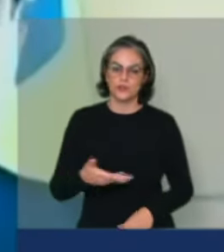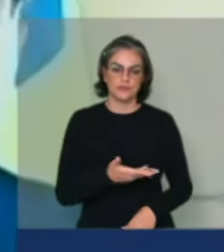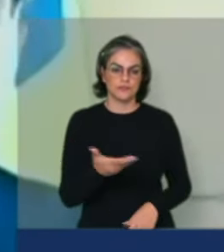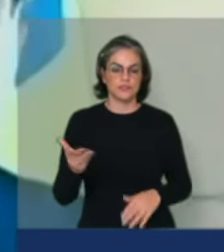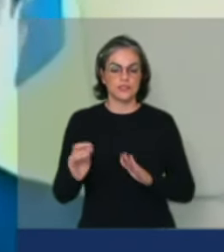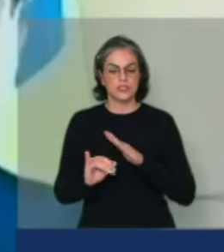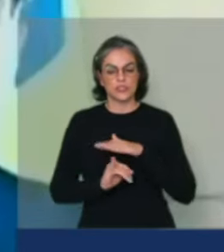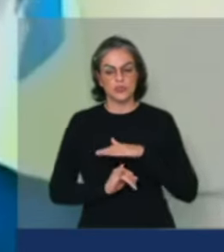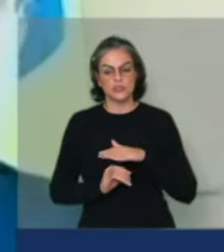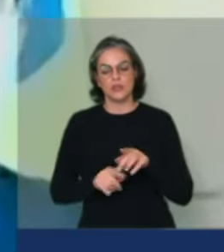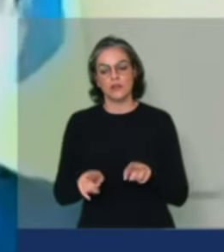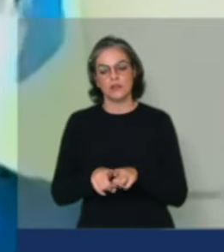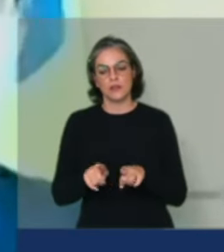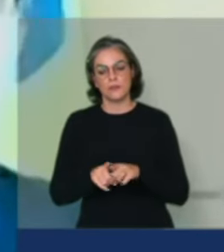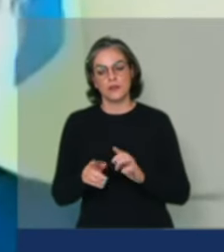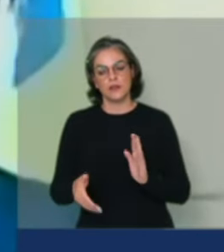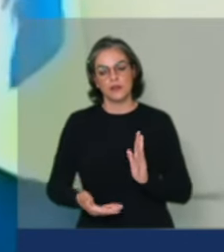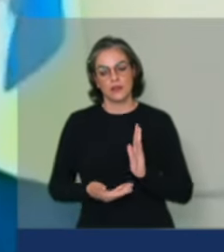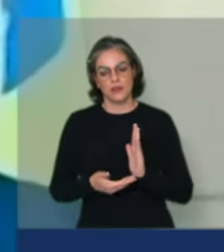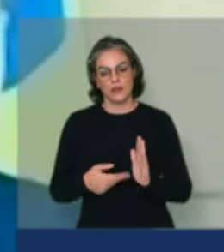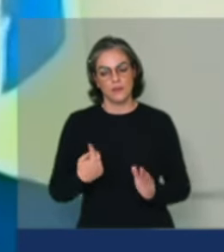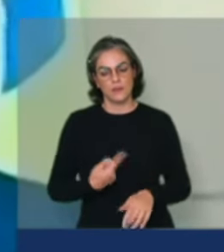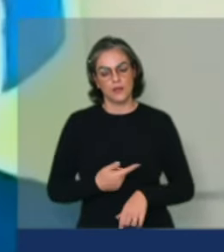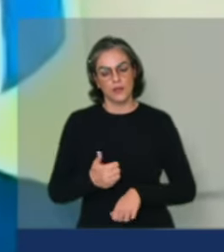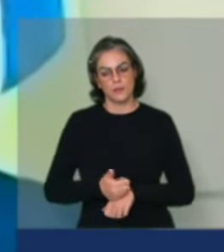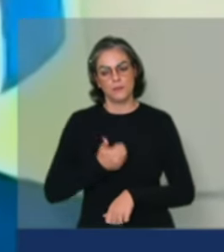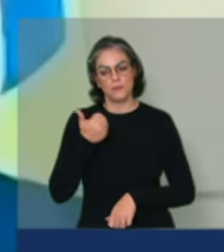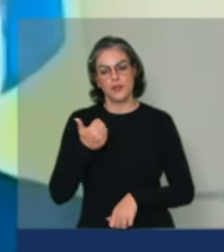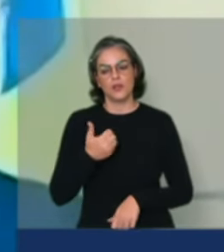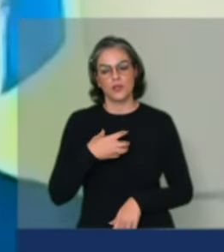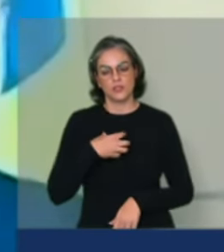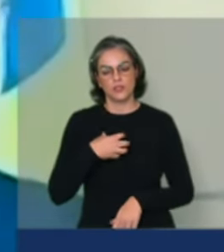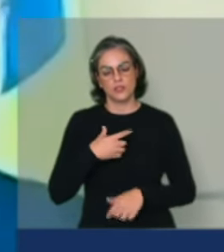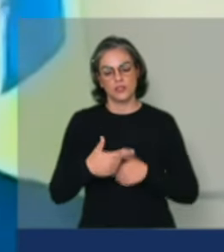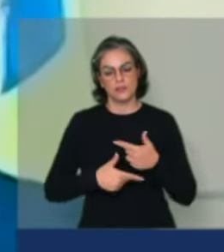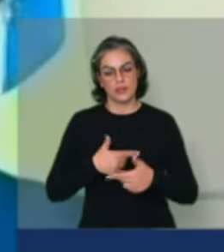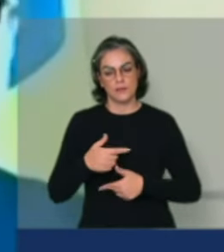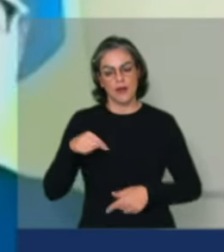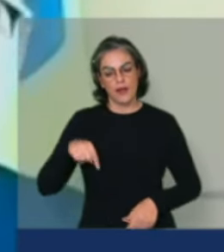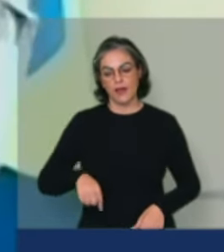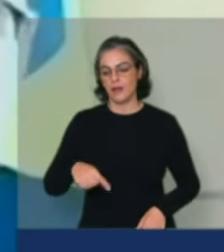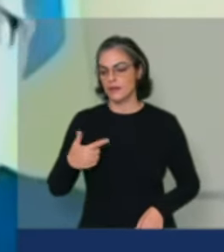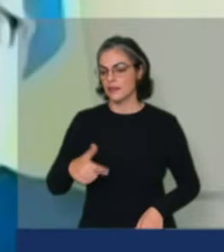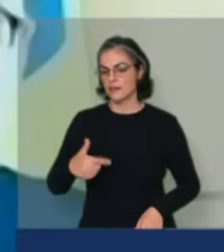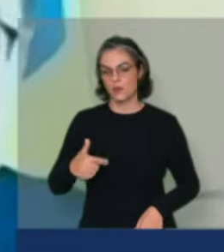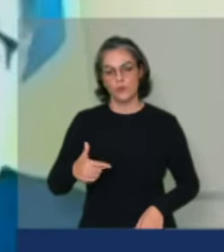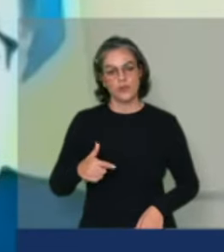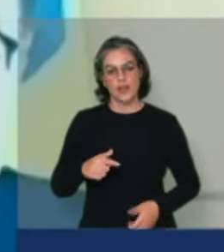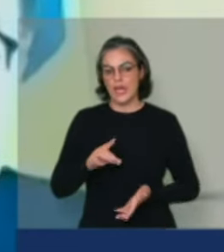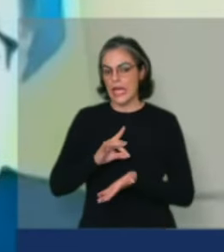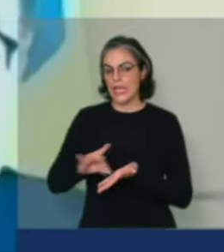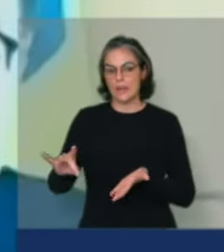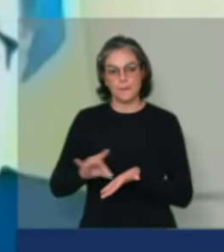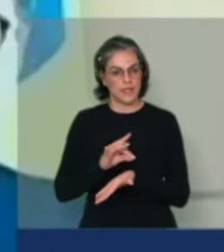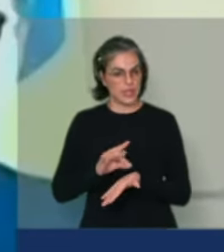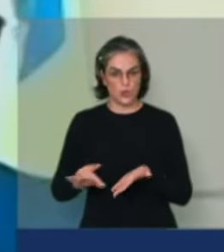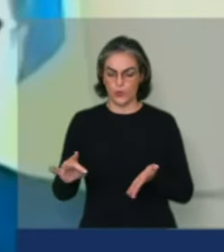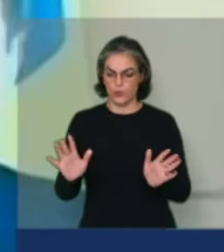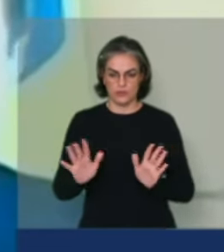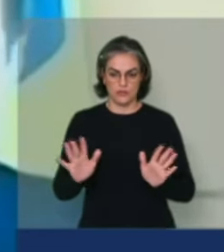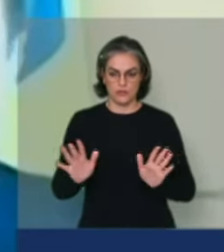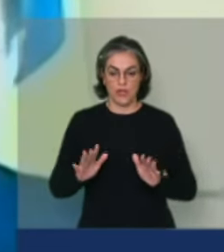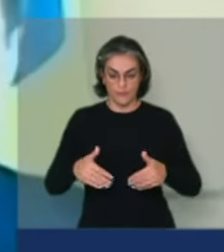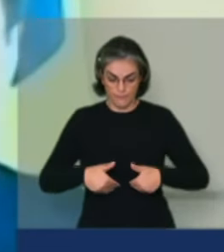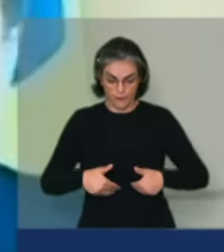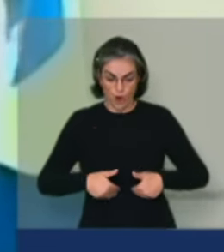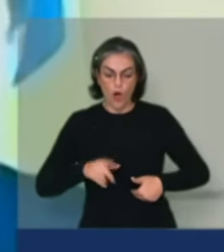Câmara Federal para que a gente possa melhorar a forma de agir. Aqui nós não temos adversários. O adversário nosso aqui é a fome